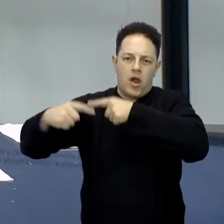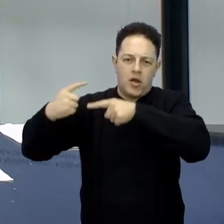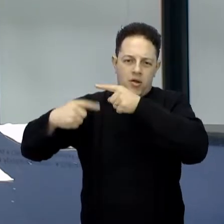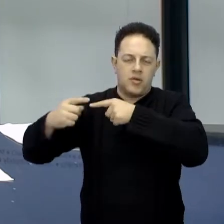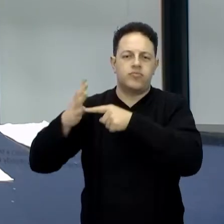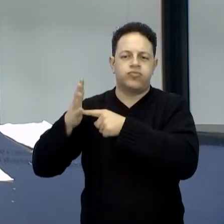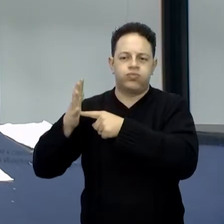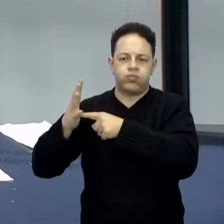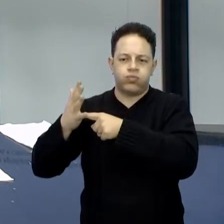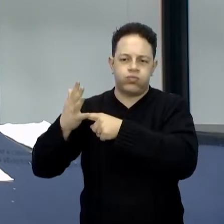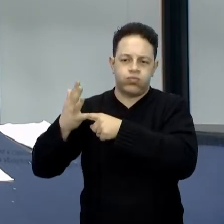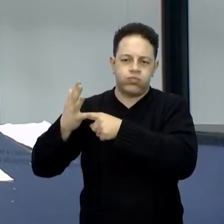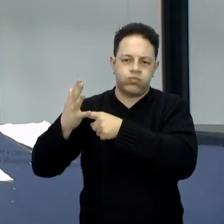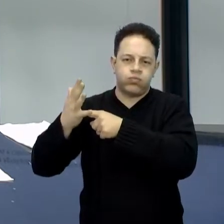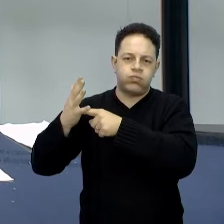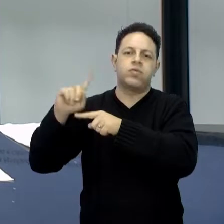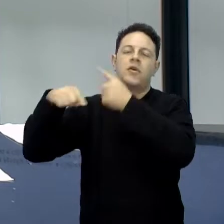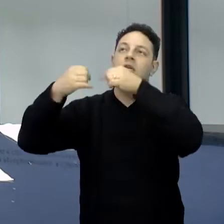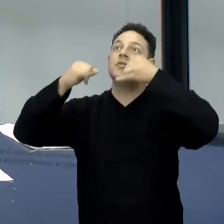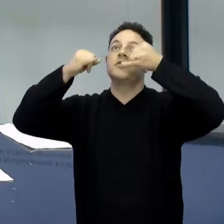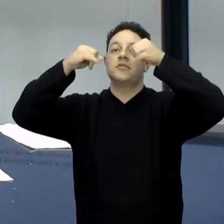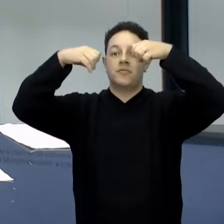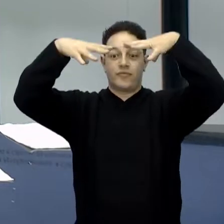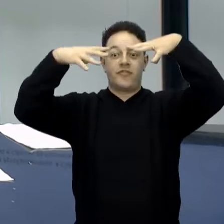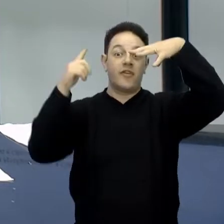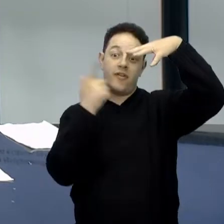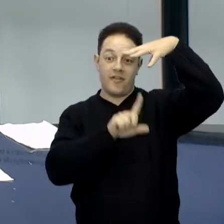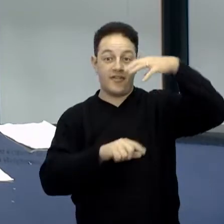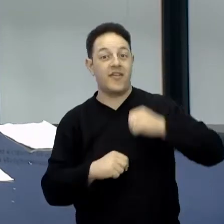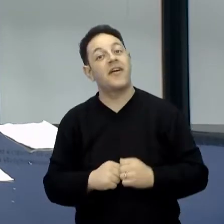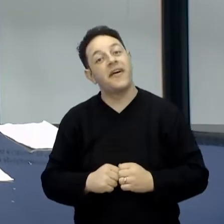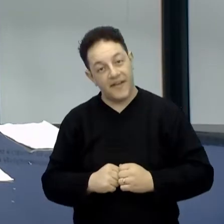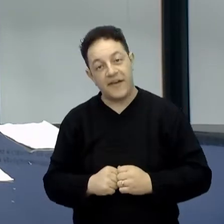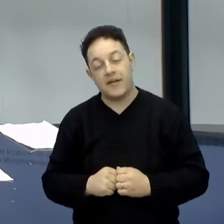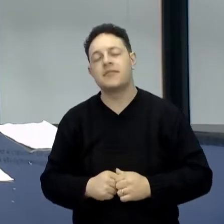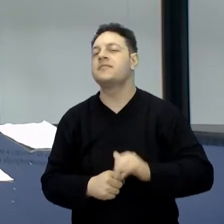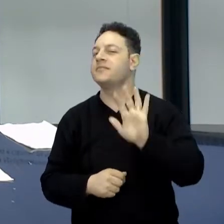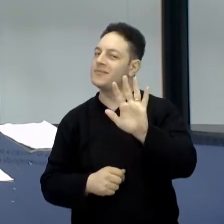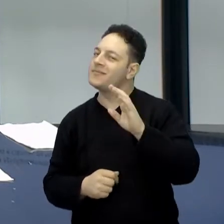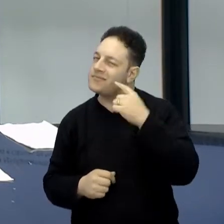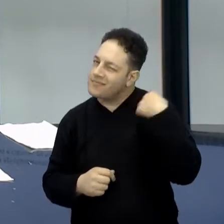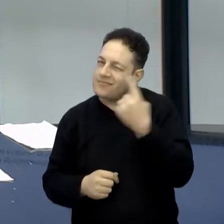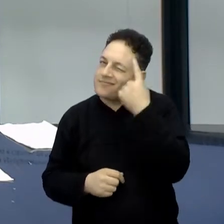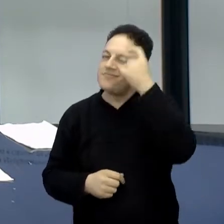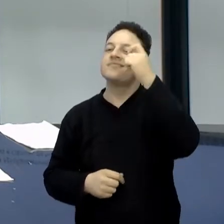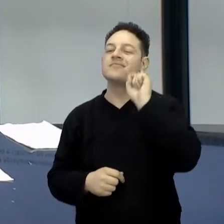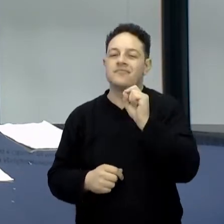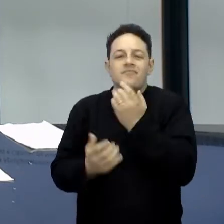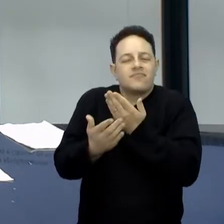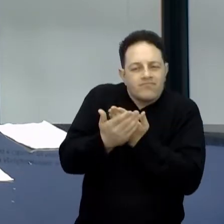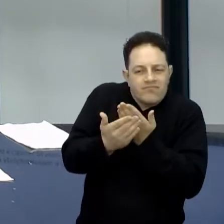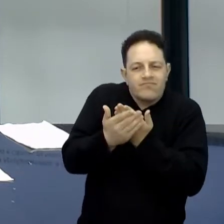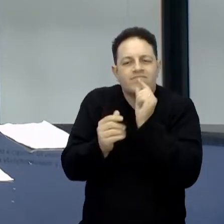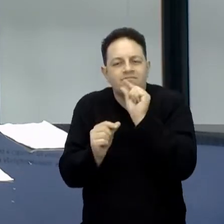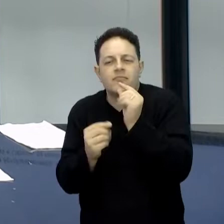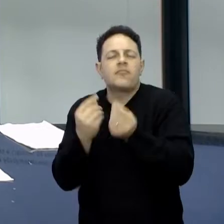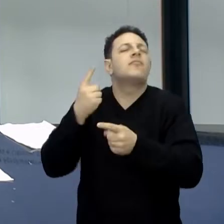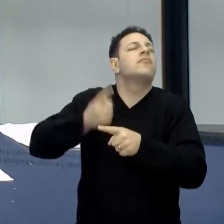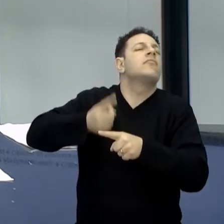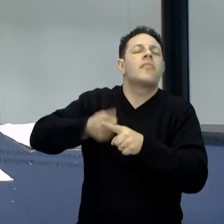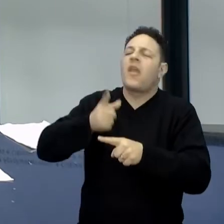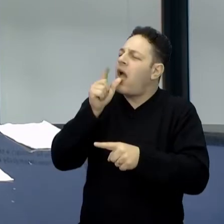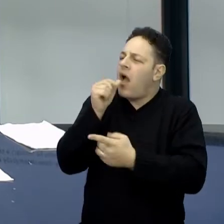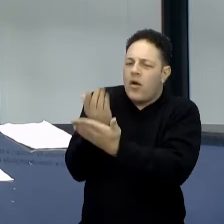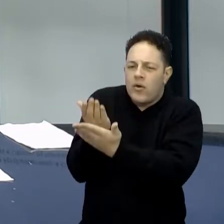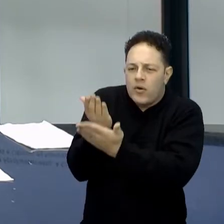por um gerador, passa por um gerador e a eletricidade chega na nossa casa. Então, a ideia aqui é a gente estudar um pouquinho por que a gente usa a água, o ela tem de